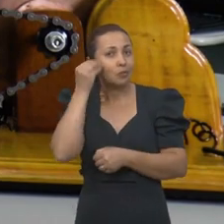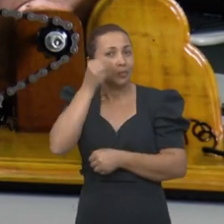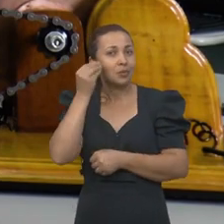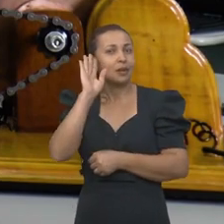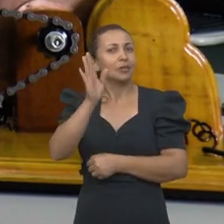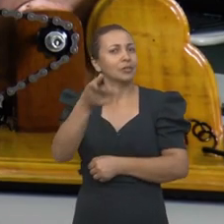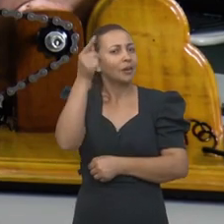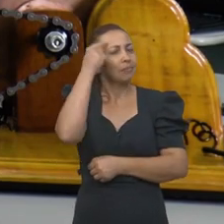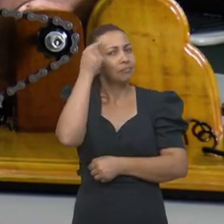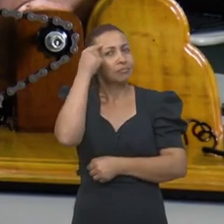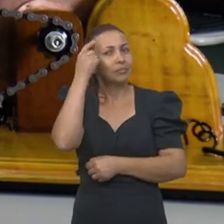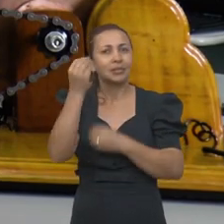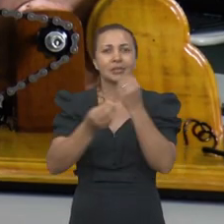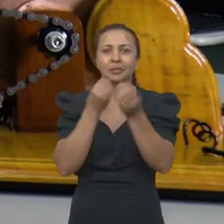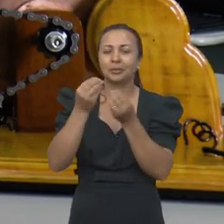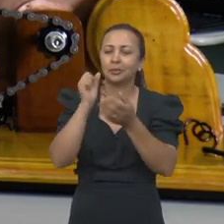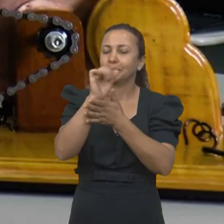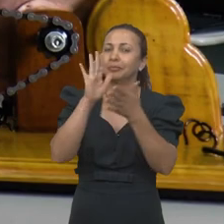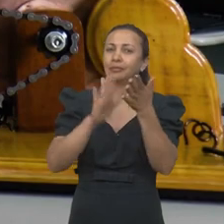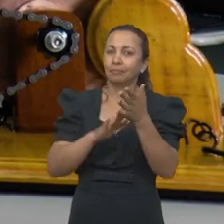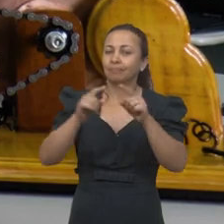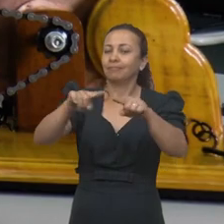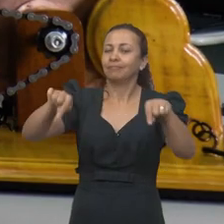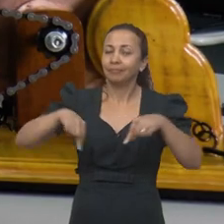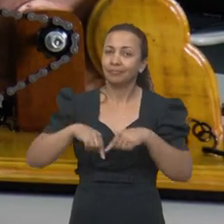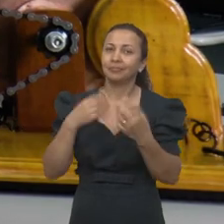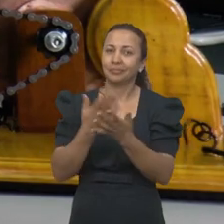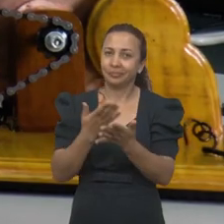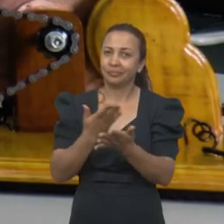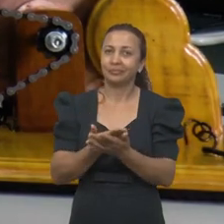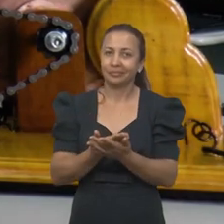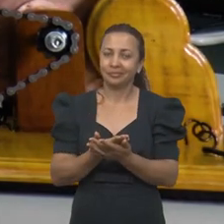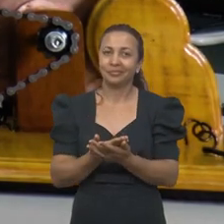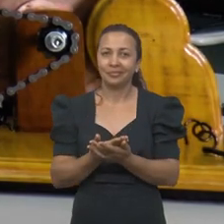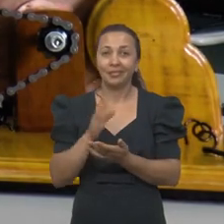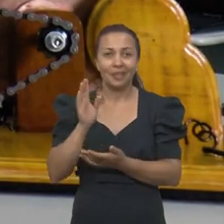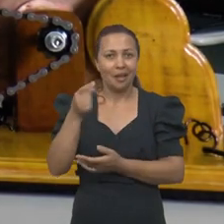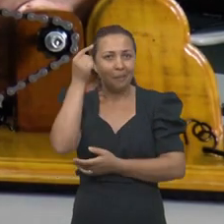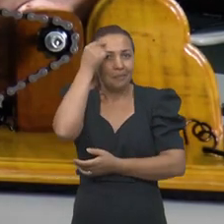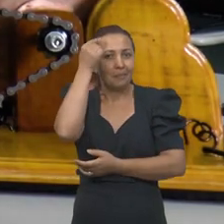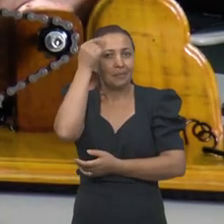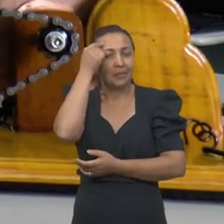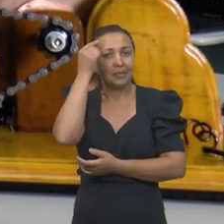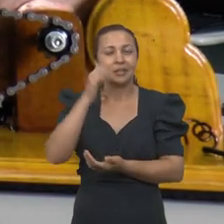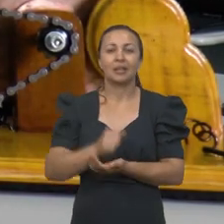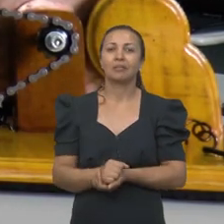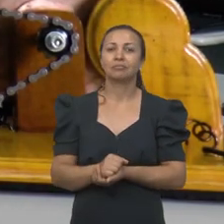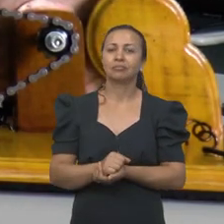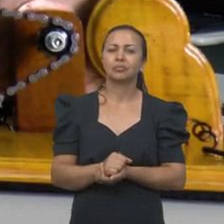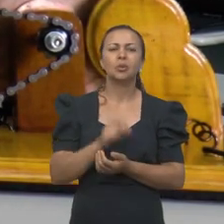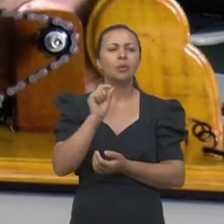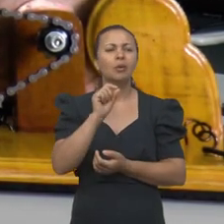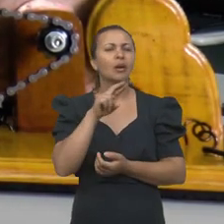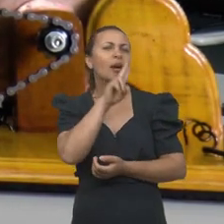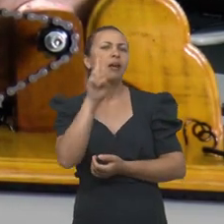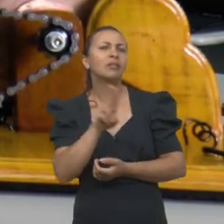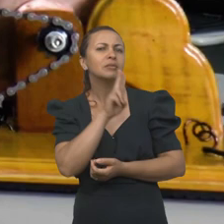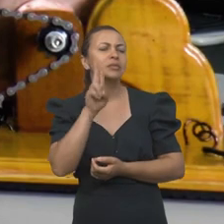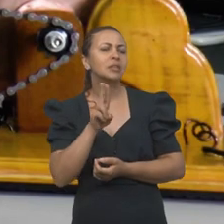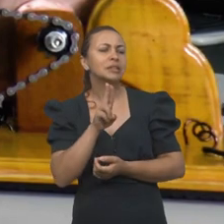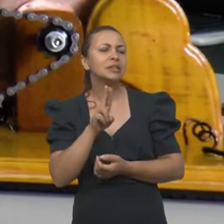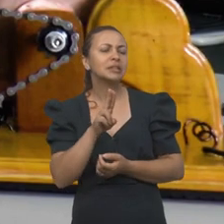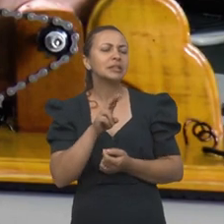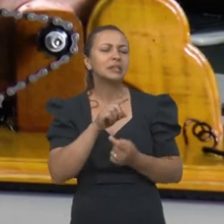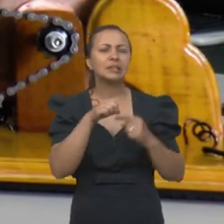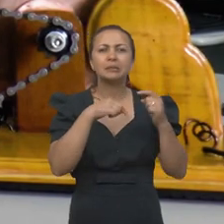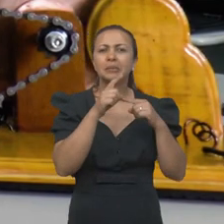e ele já pensa naquilo como uma atividade de sala de aula. Então ele já pensa que material que ele está